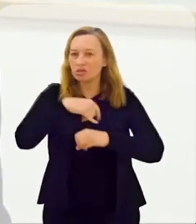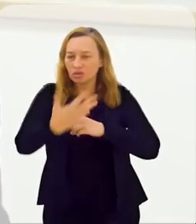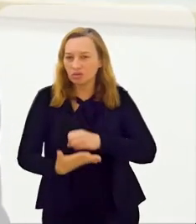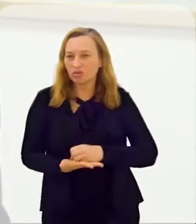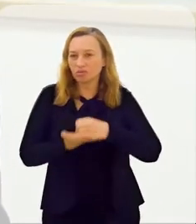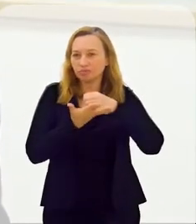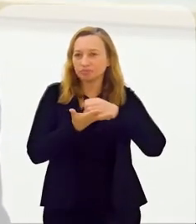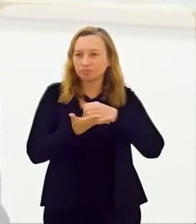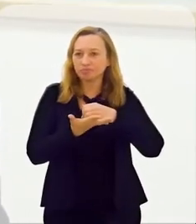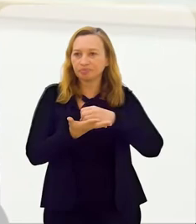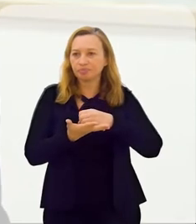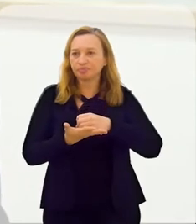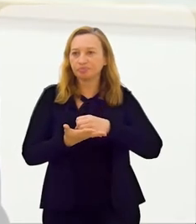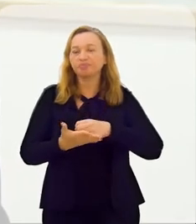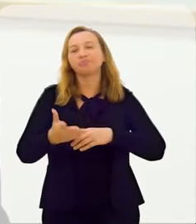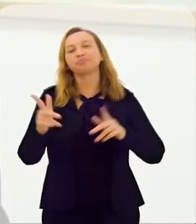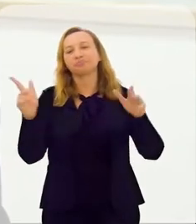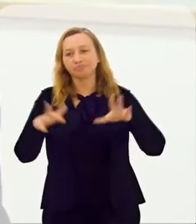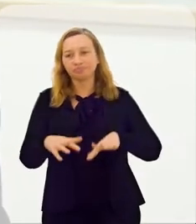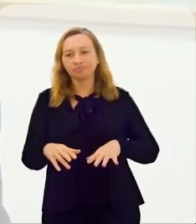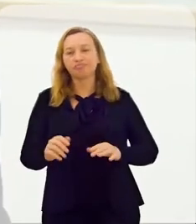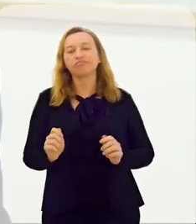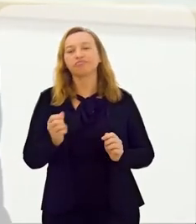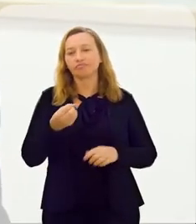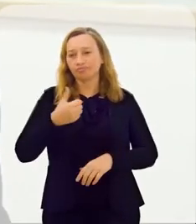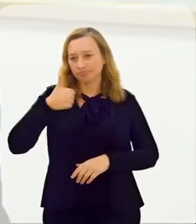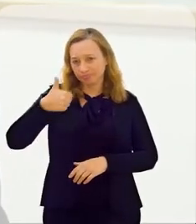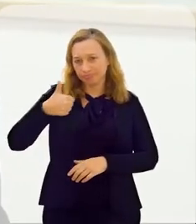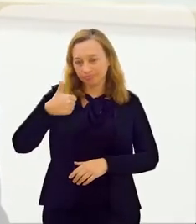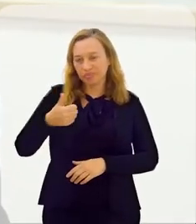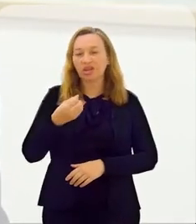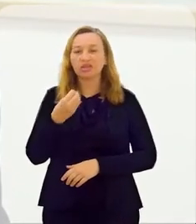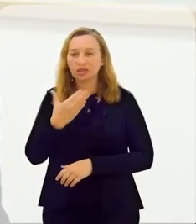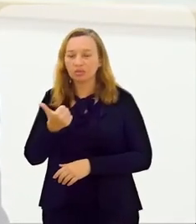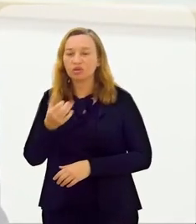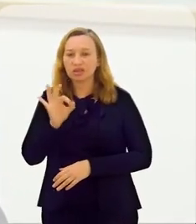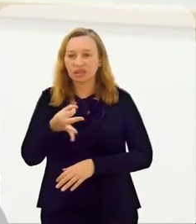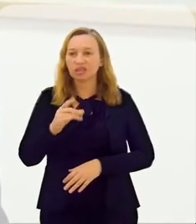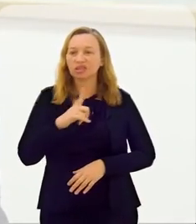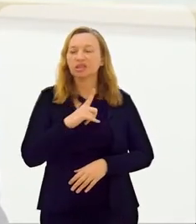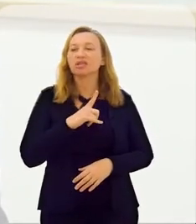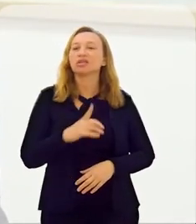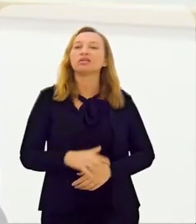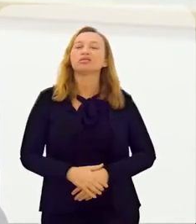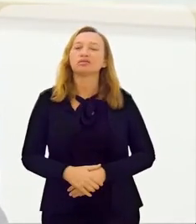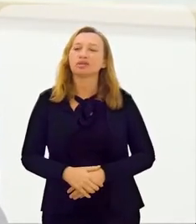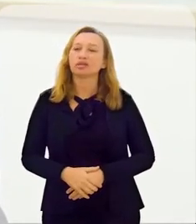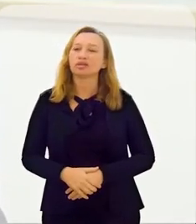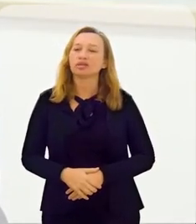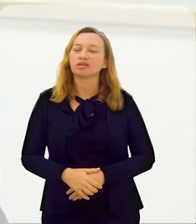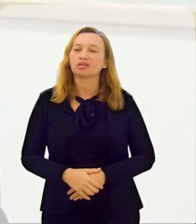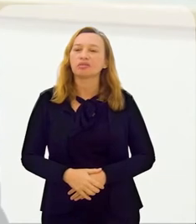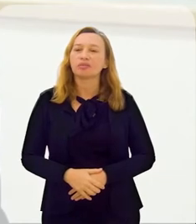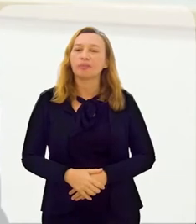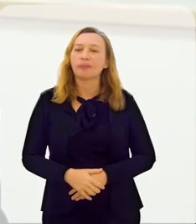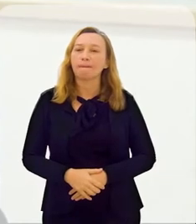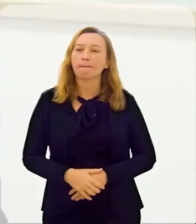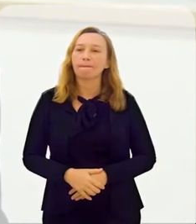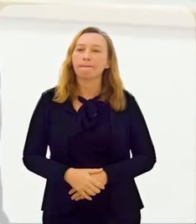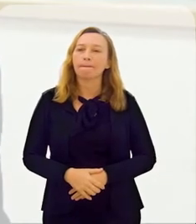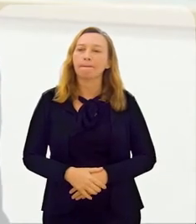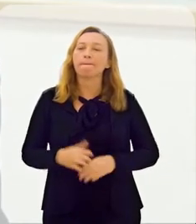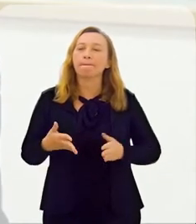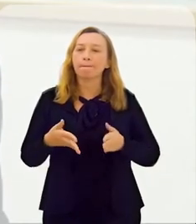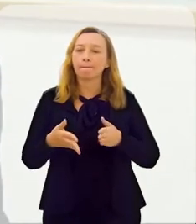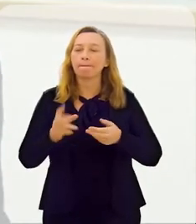imagem do Brasil, em termos de sustentabilidade, vai ser muito diferente, positivamente. Eu tenho a convicção disso. E eu tenho